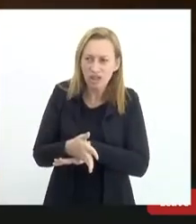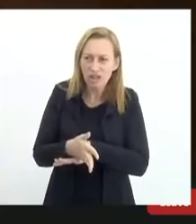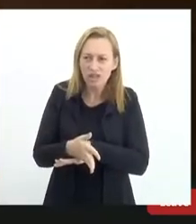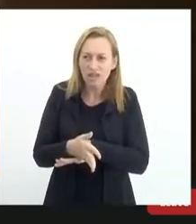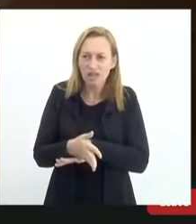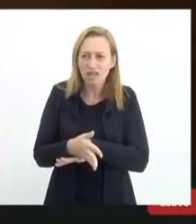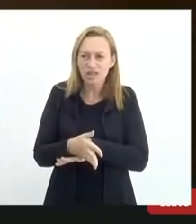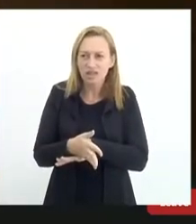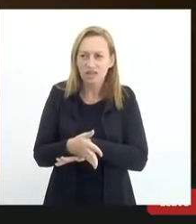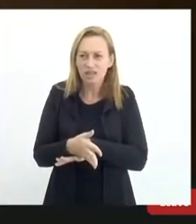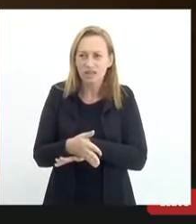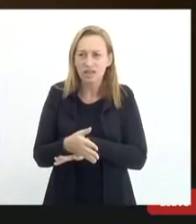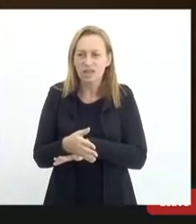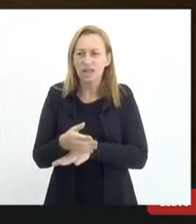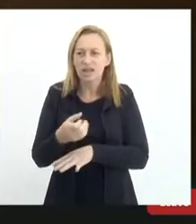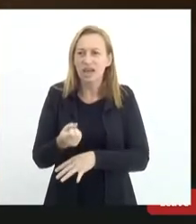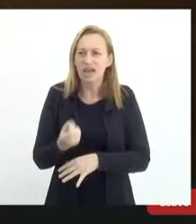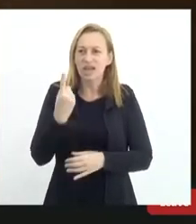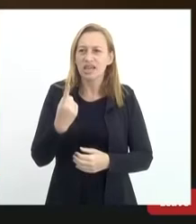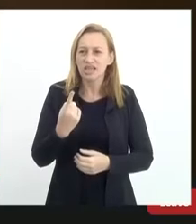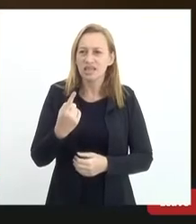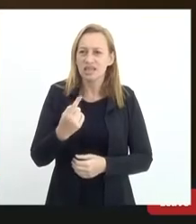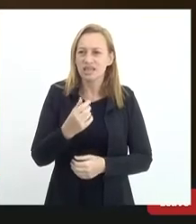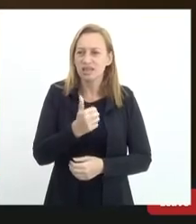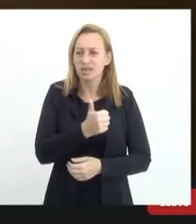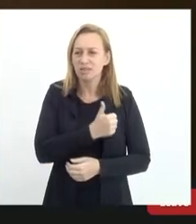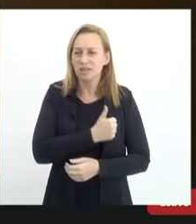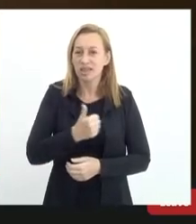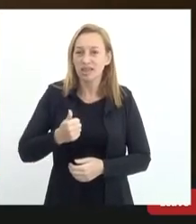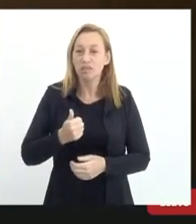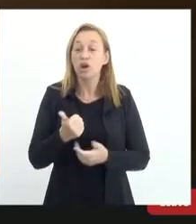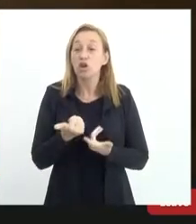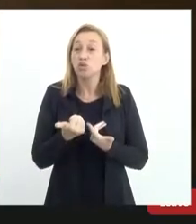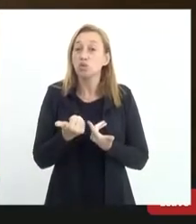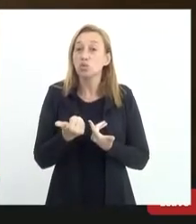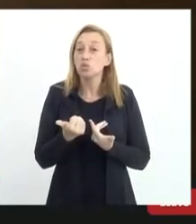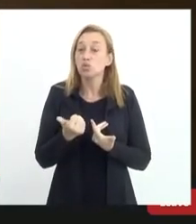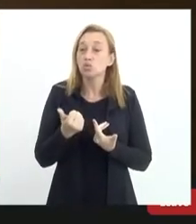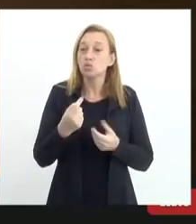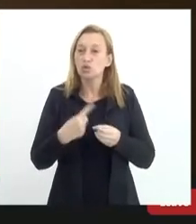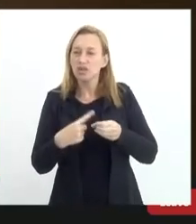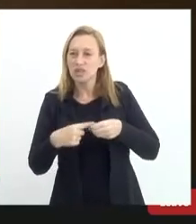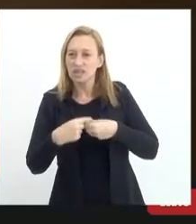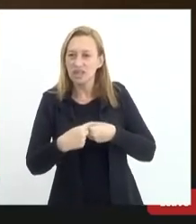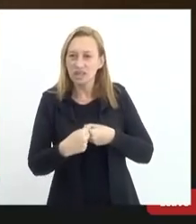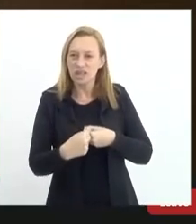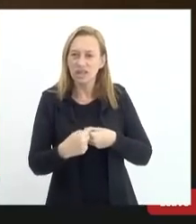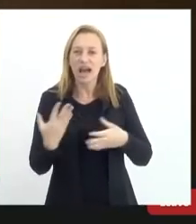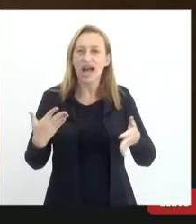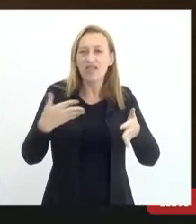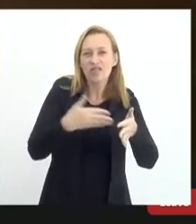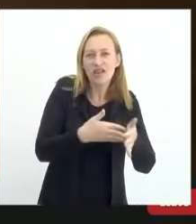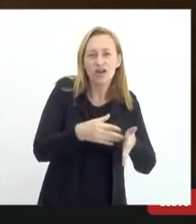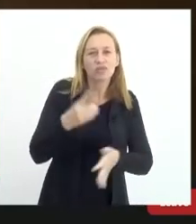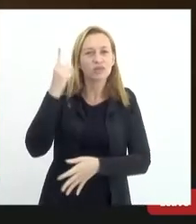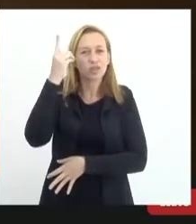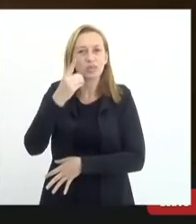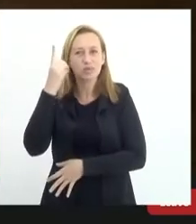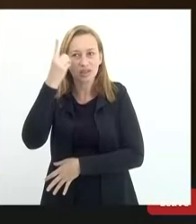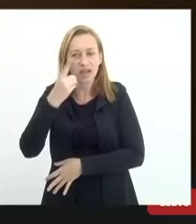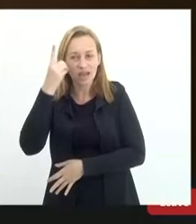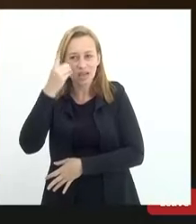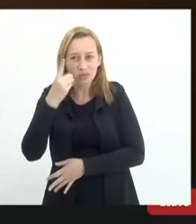senhora ex-primeira-dama de nosso município, Fernanda Sixel, até o deputado para levar